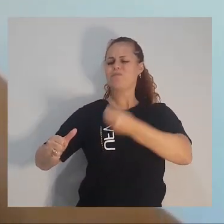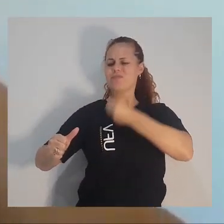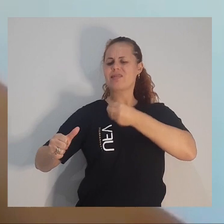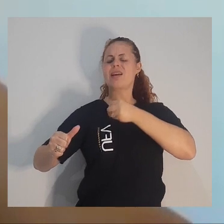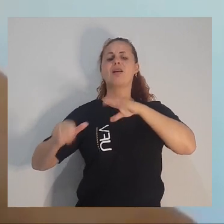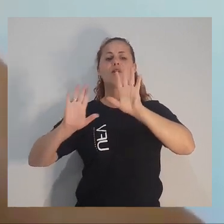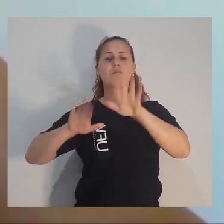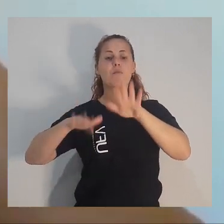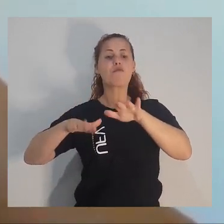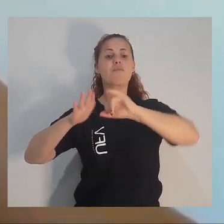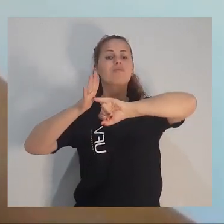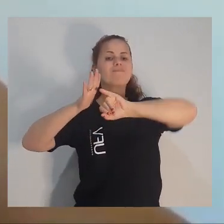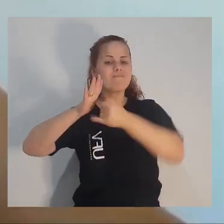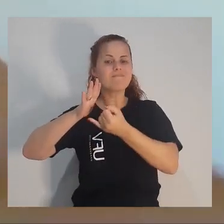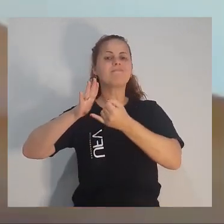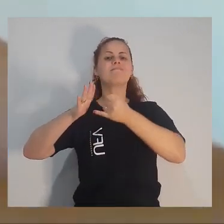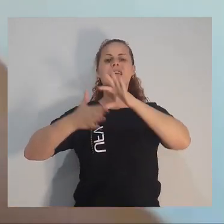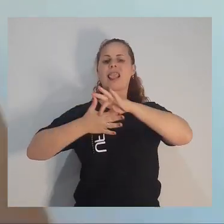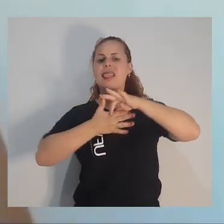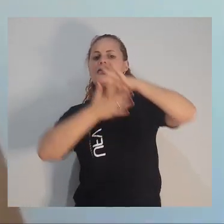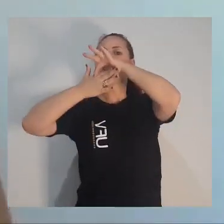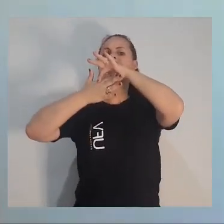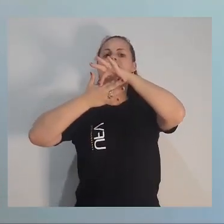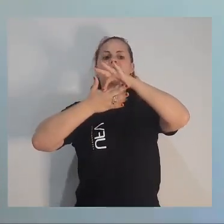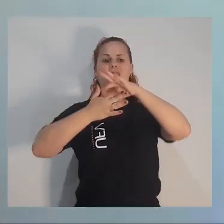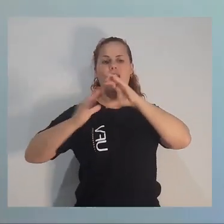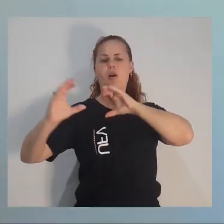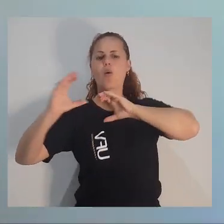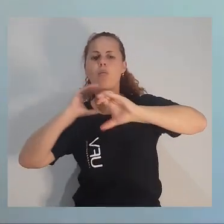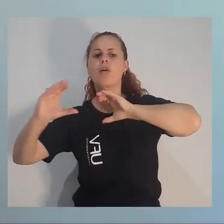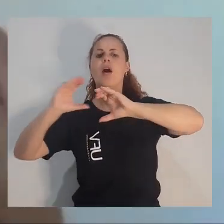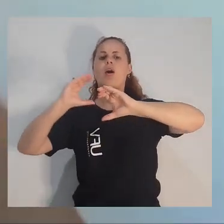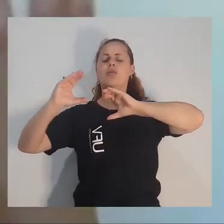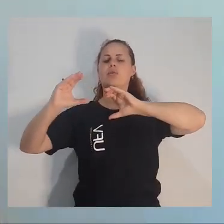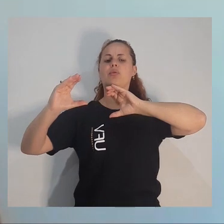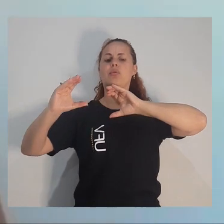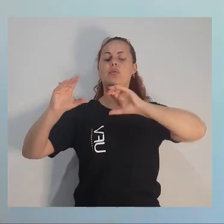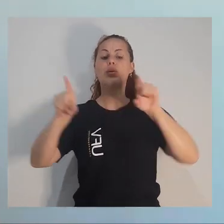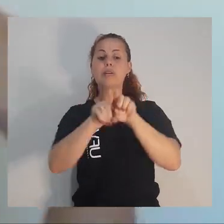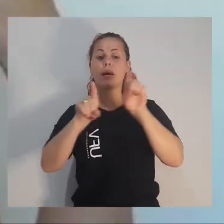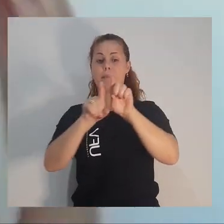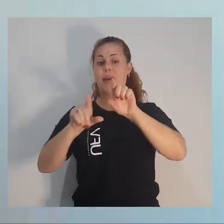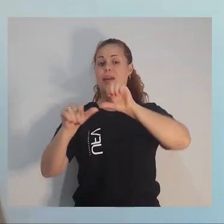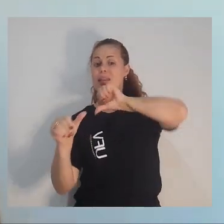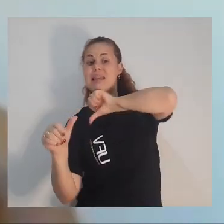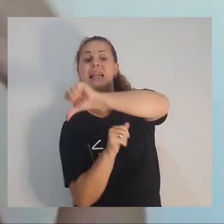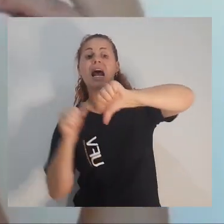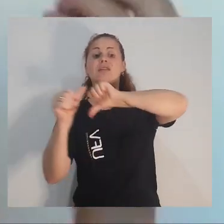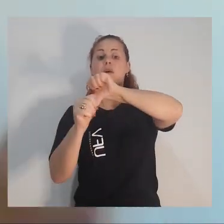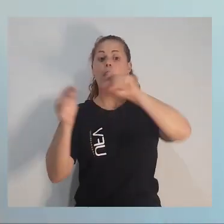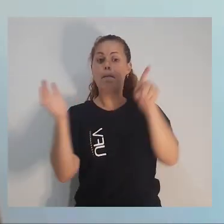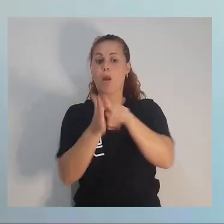MEG, enquanto liderança, enquanto comunicadora, enquanto agente de transformação, tanto dos